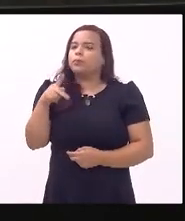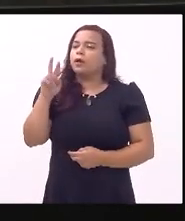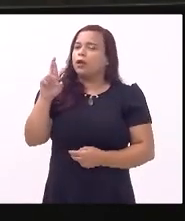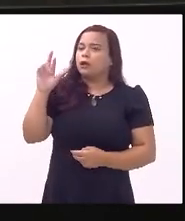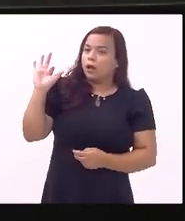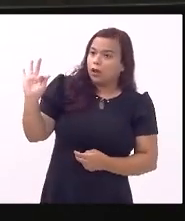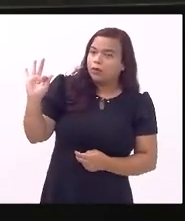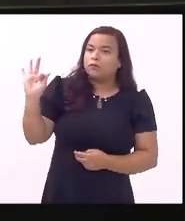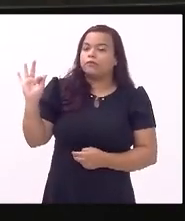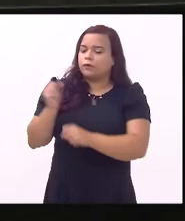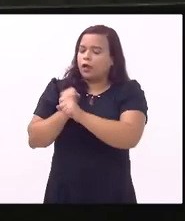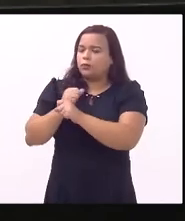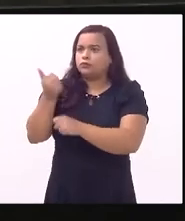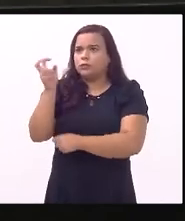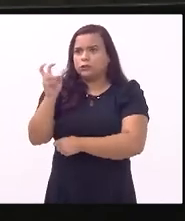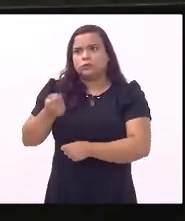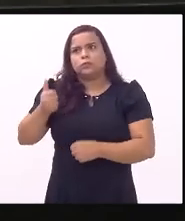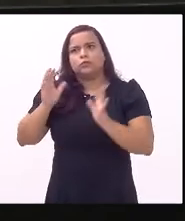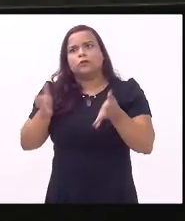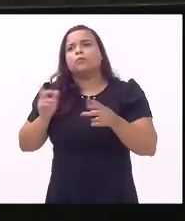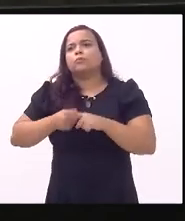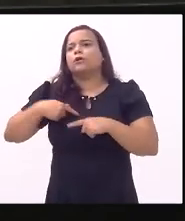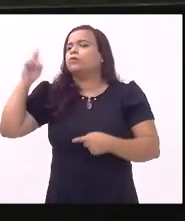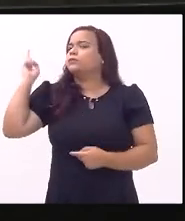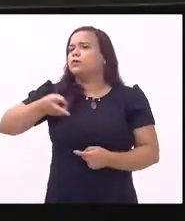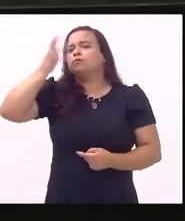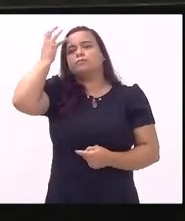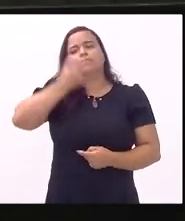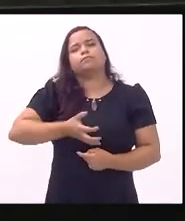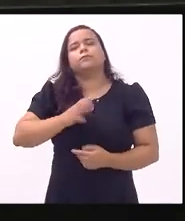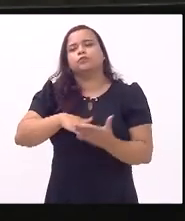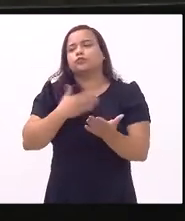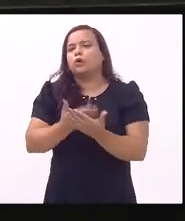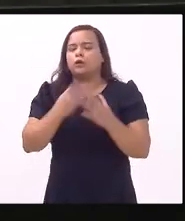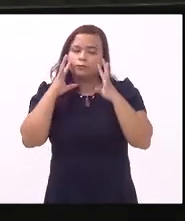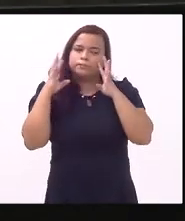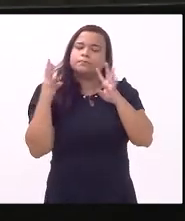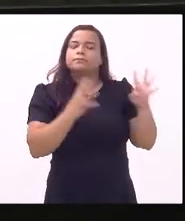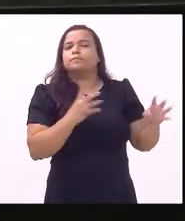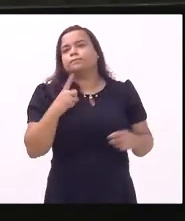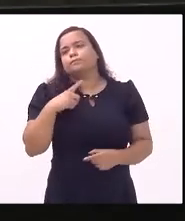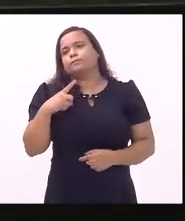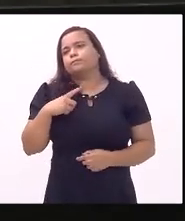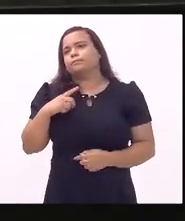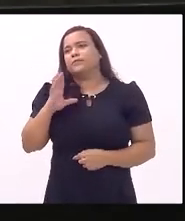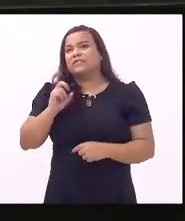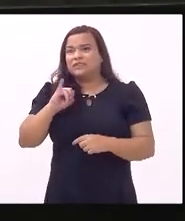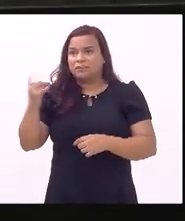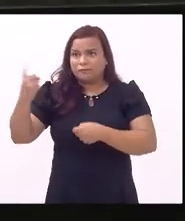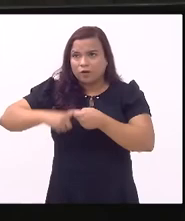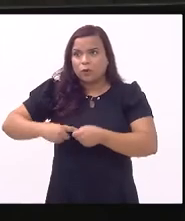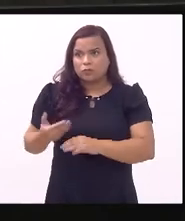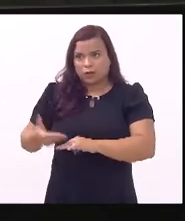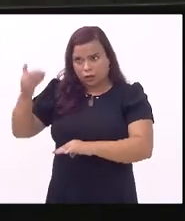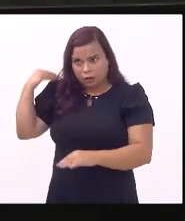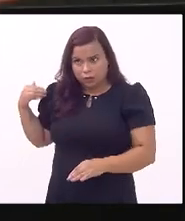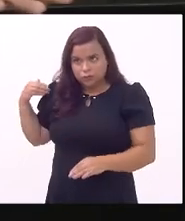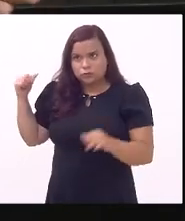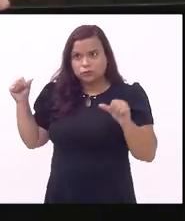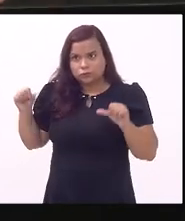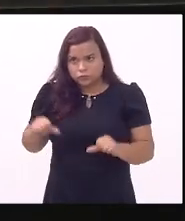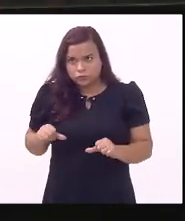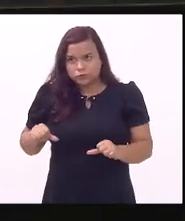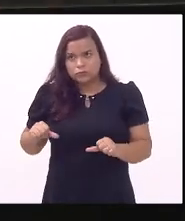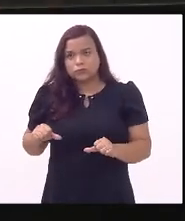porque eu sempre levei a escola sério mas se for para voltar essa zona que estava antes aí